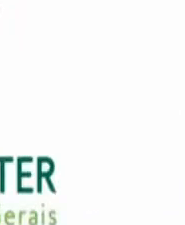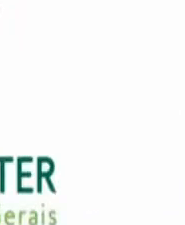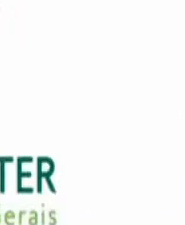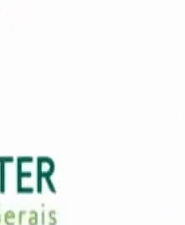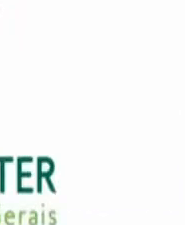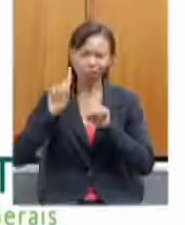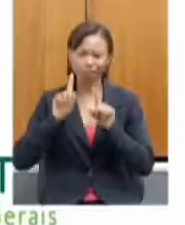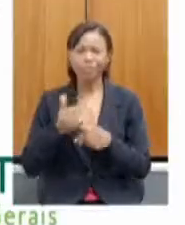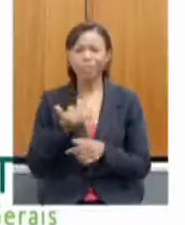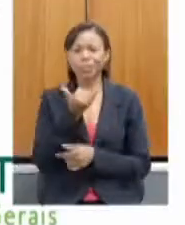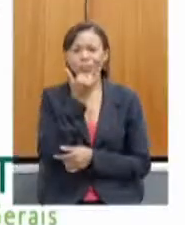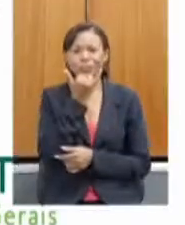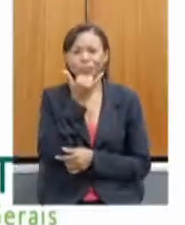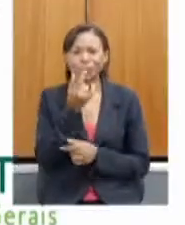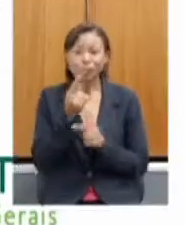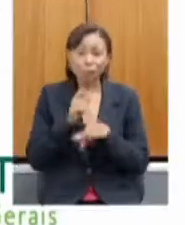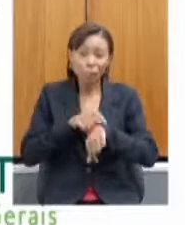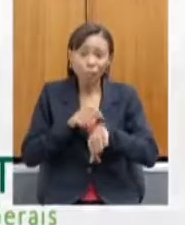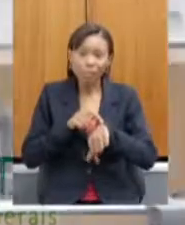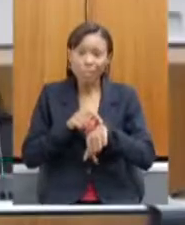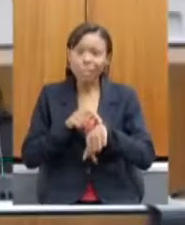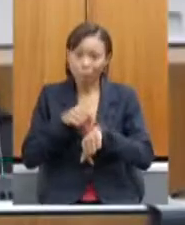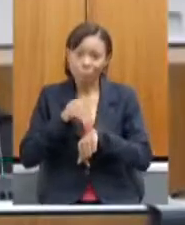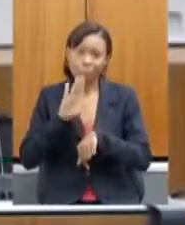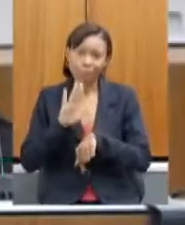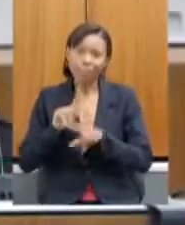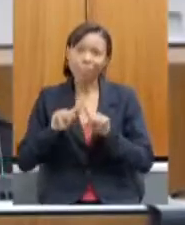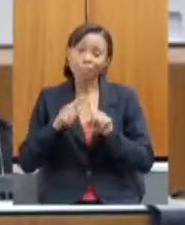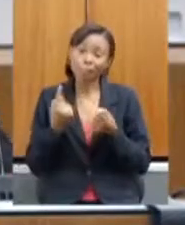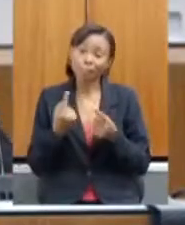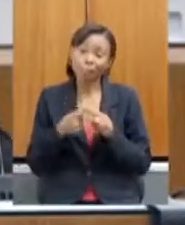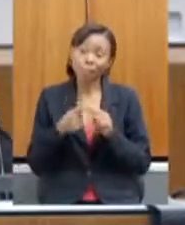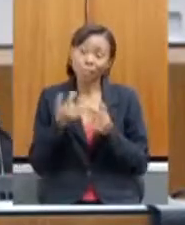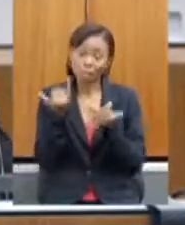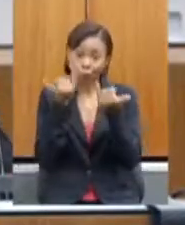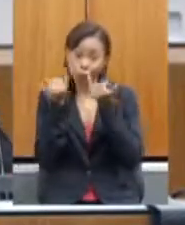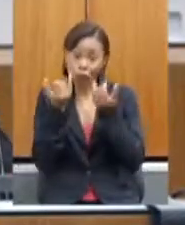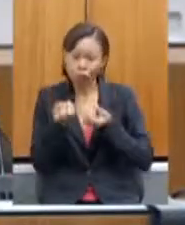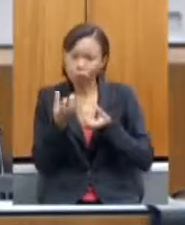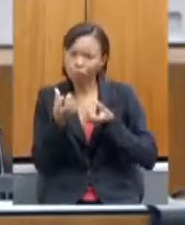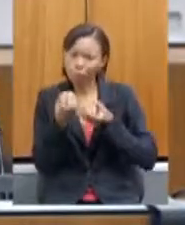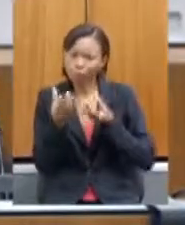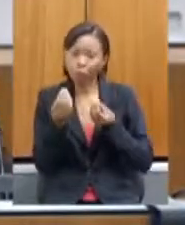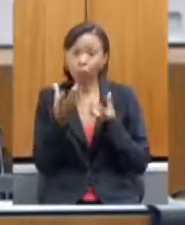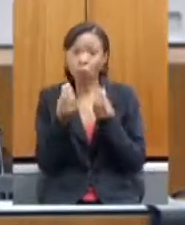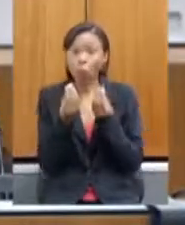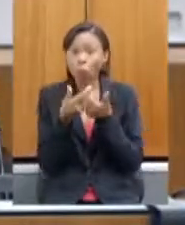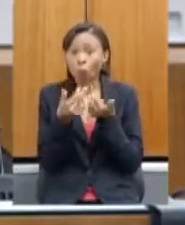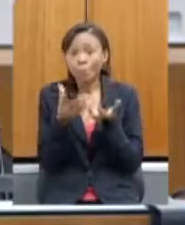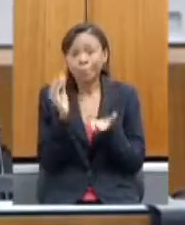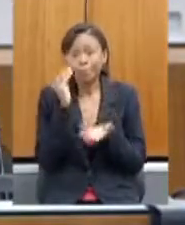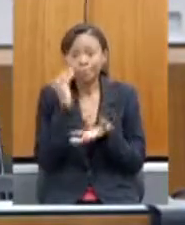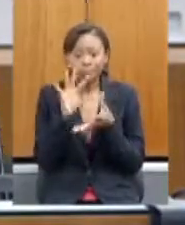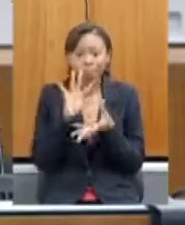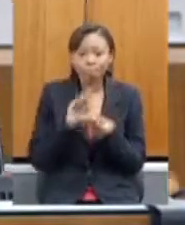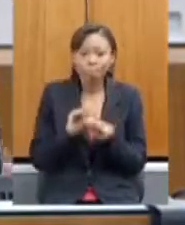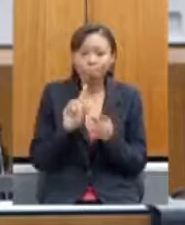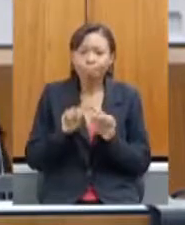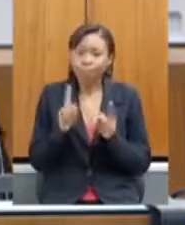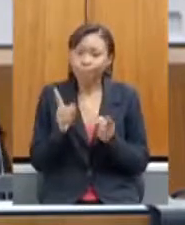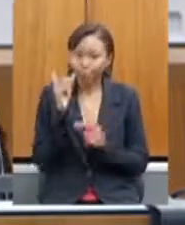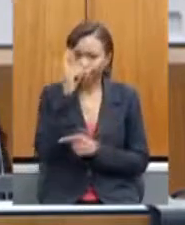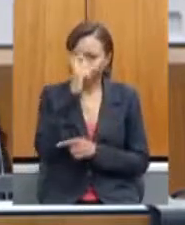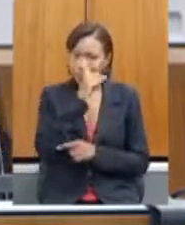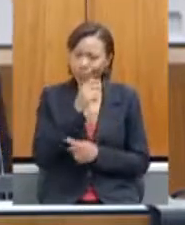aí, coronel, tenho extrapolado o meu tempo, porque realmente as informações são muitas, a gente tenta resumir, mas é difícil. Então,